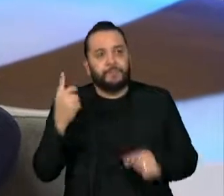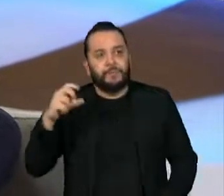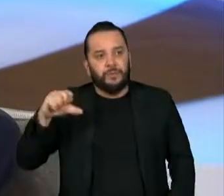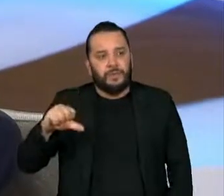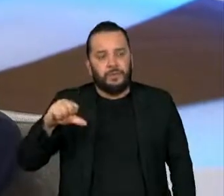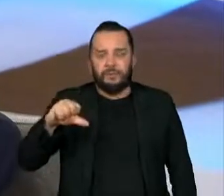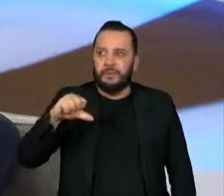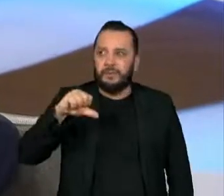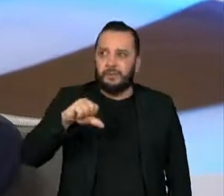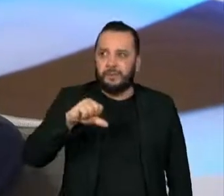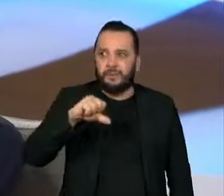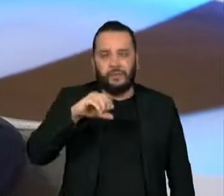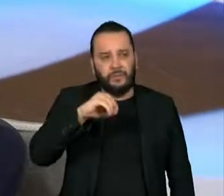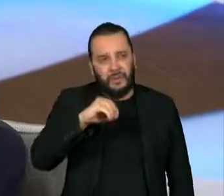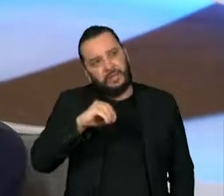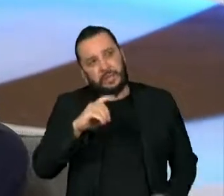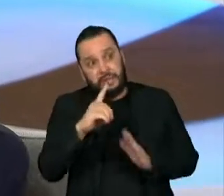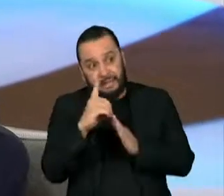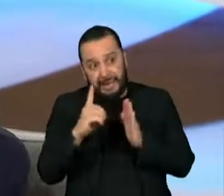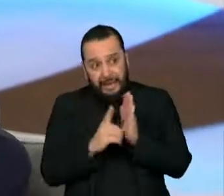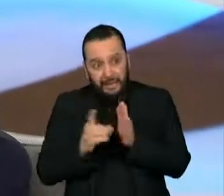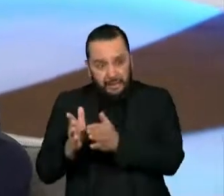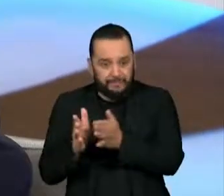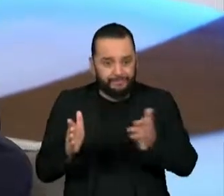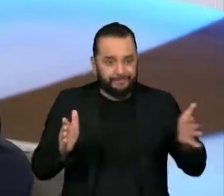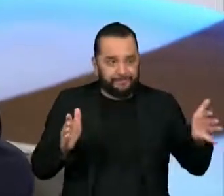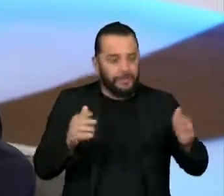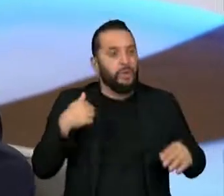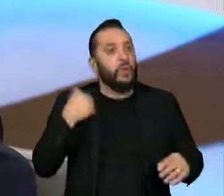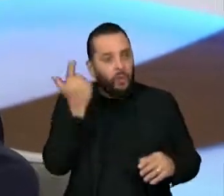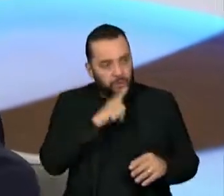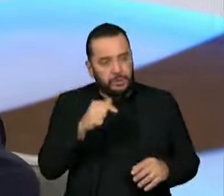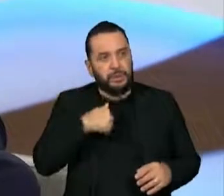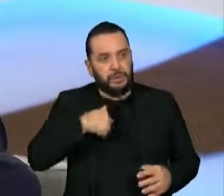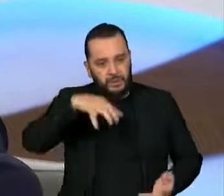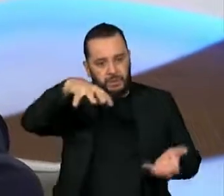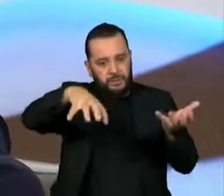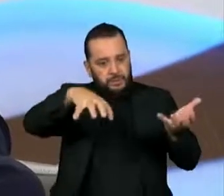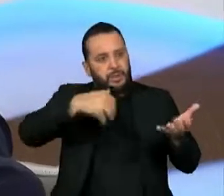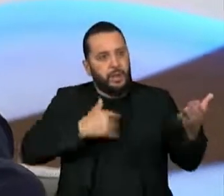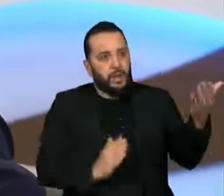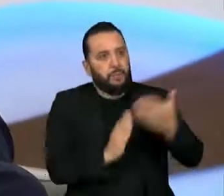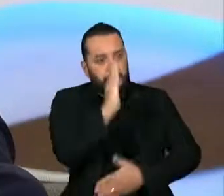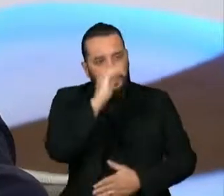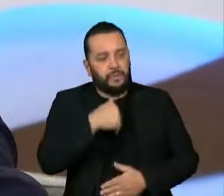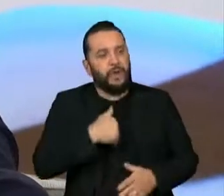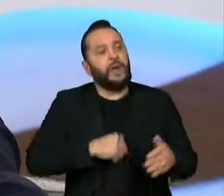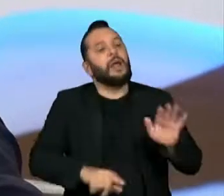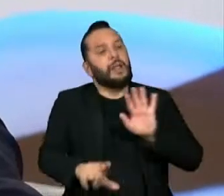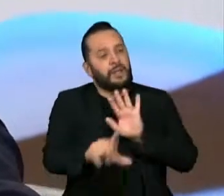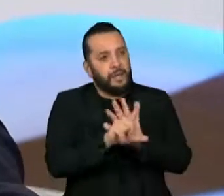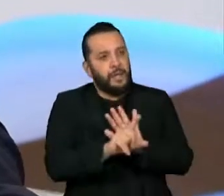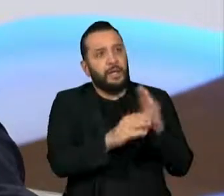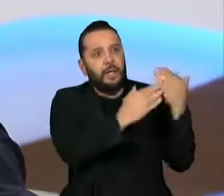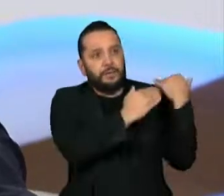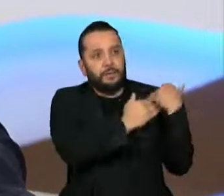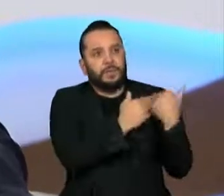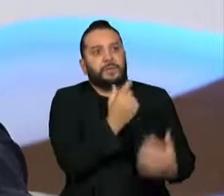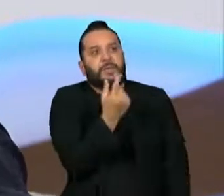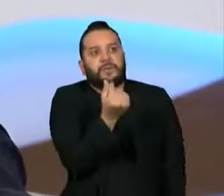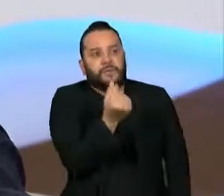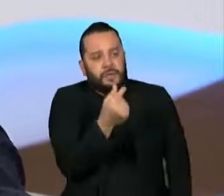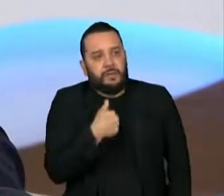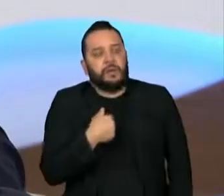de 90 que conseguimos aprovar nesse Congresso eleito a Lei de Responsabilidade Fiscal em 4 de maio do ano 2000.